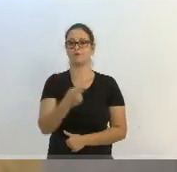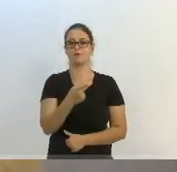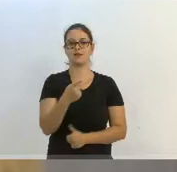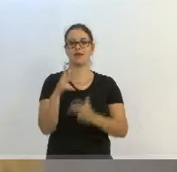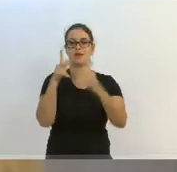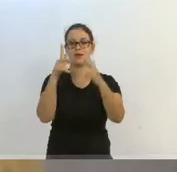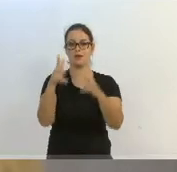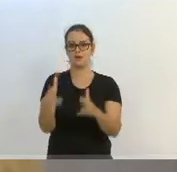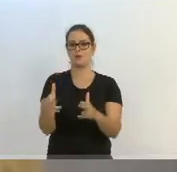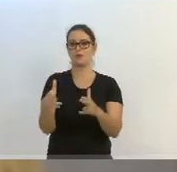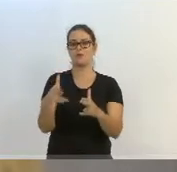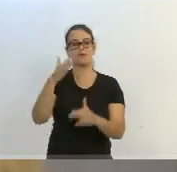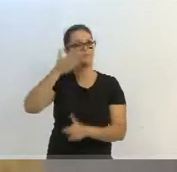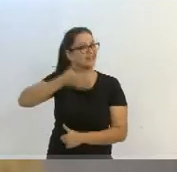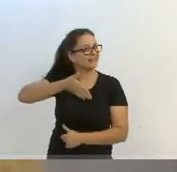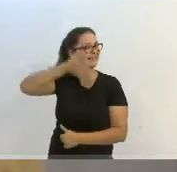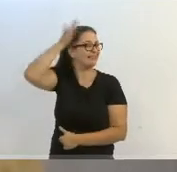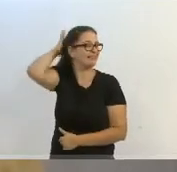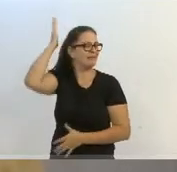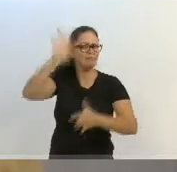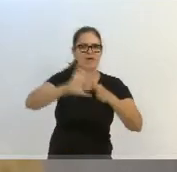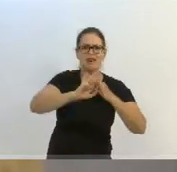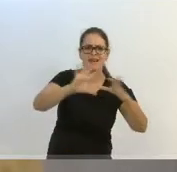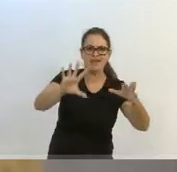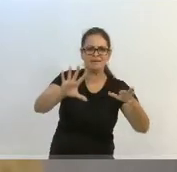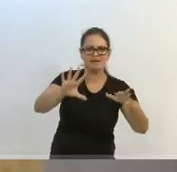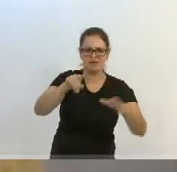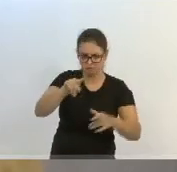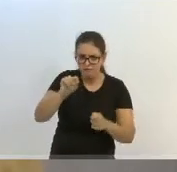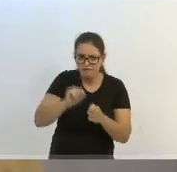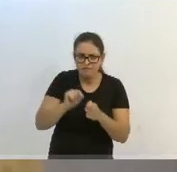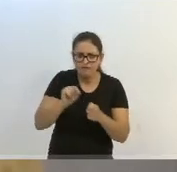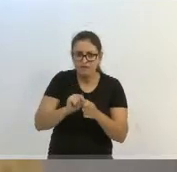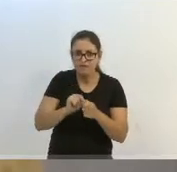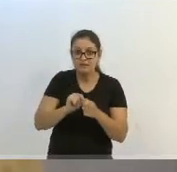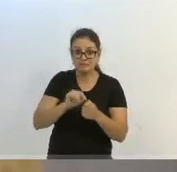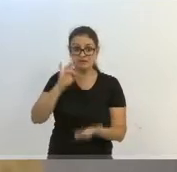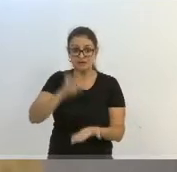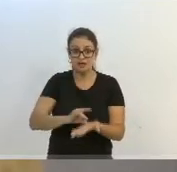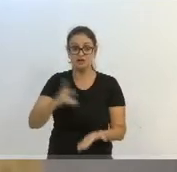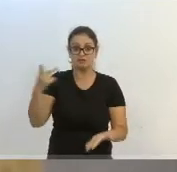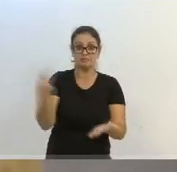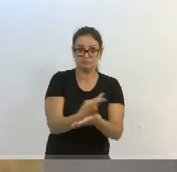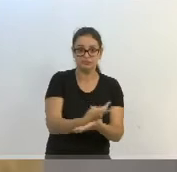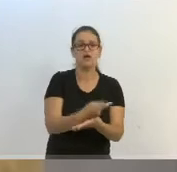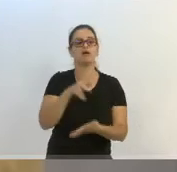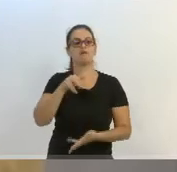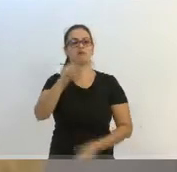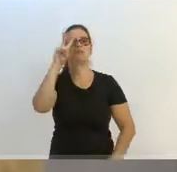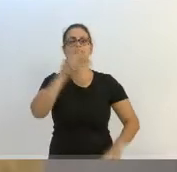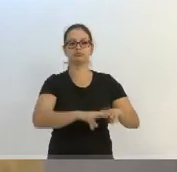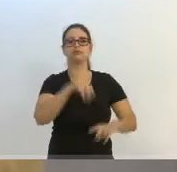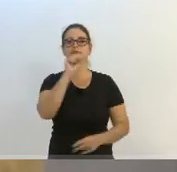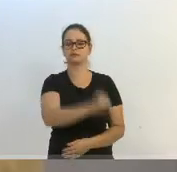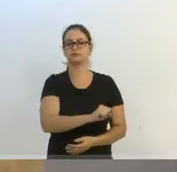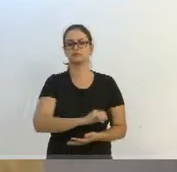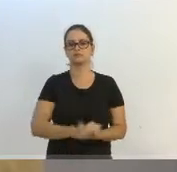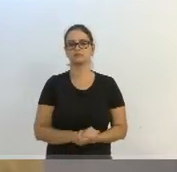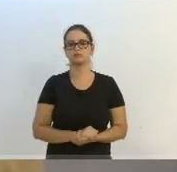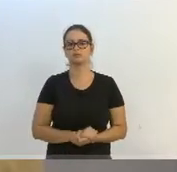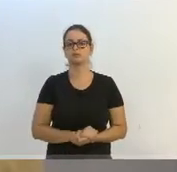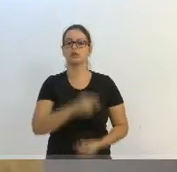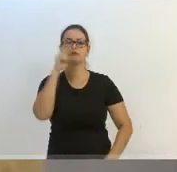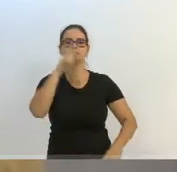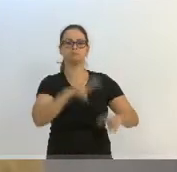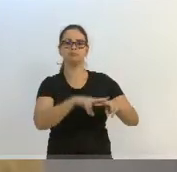palavras Temer livre, porque se fez e se cometeu ilicitudes, tem que pagar, tem que